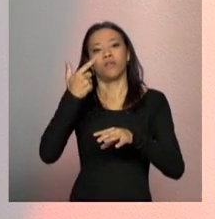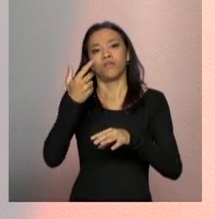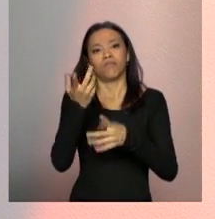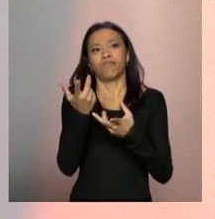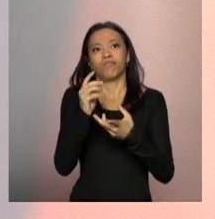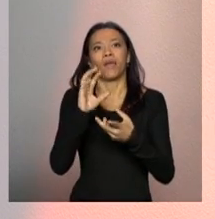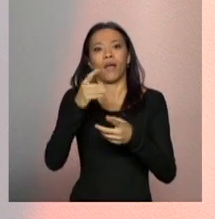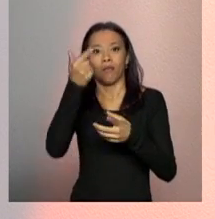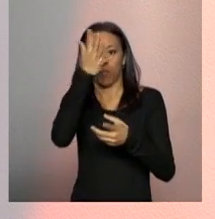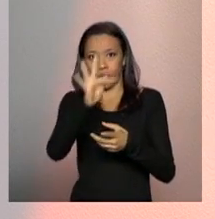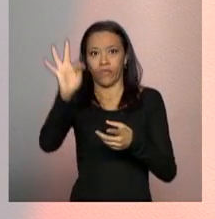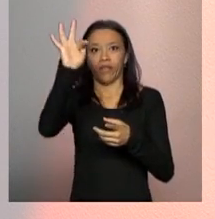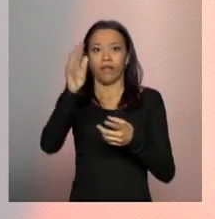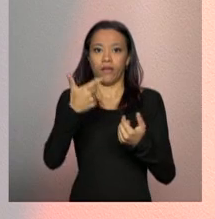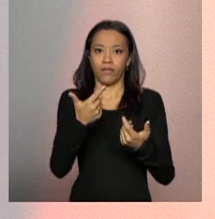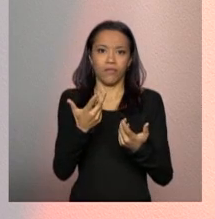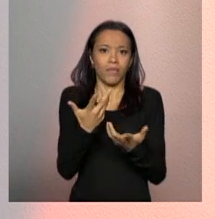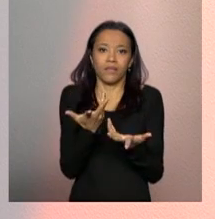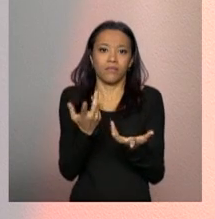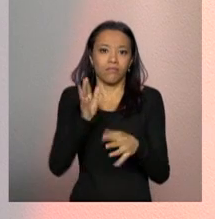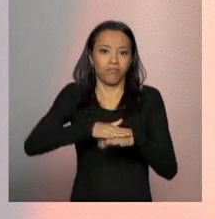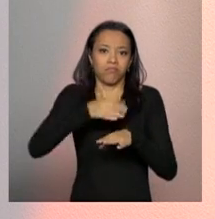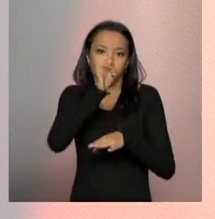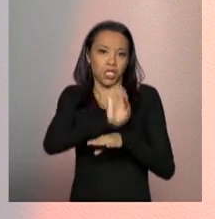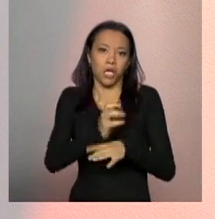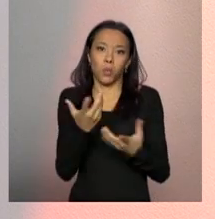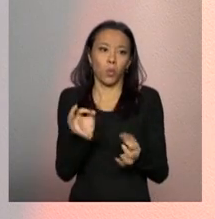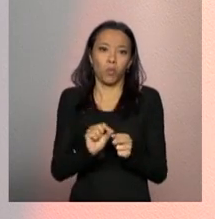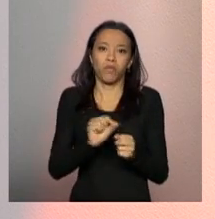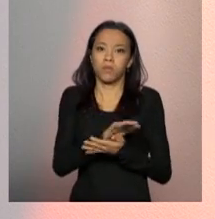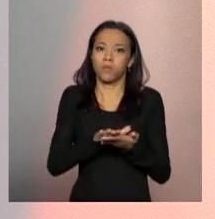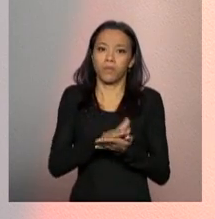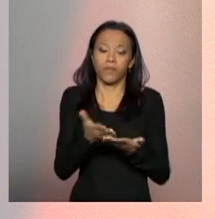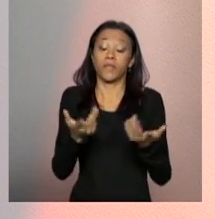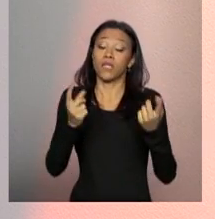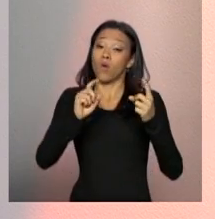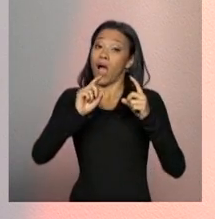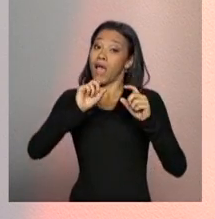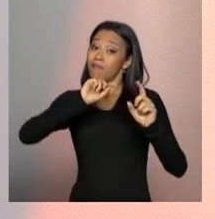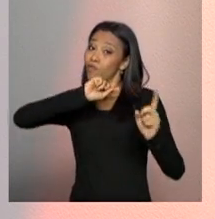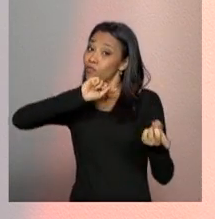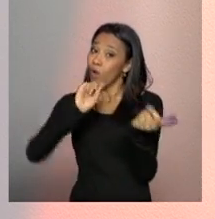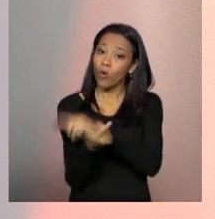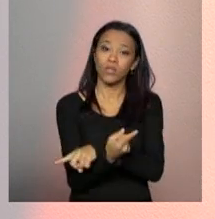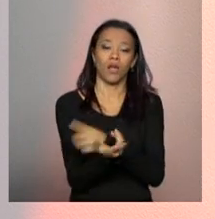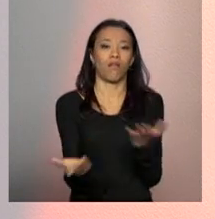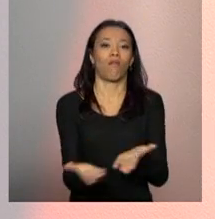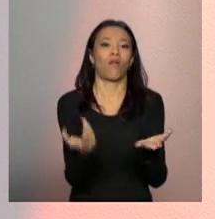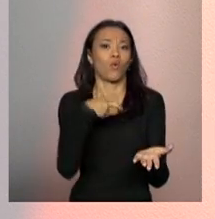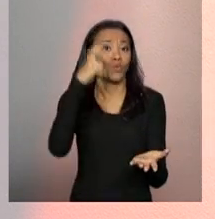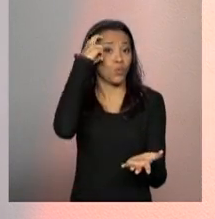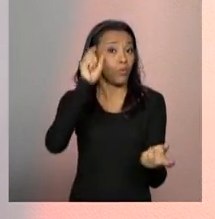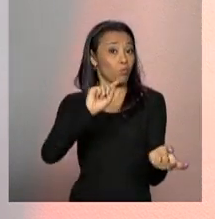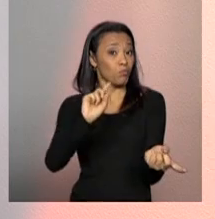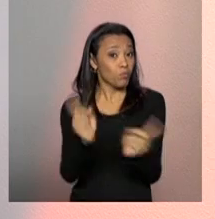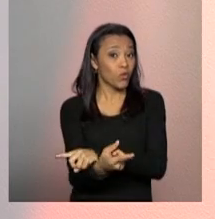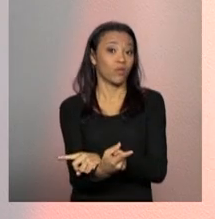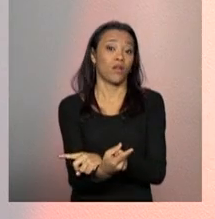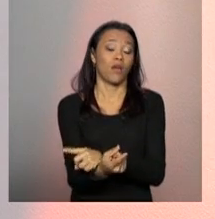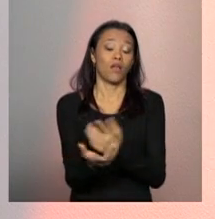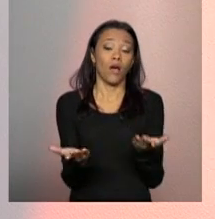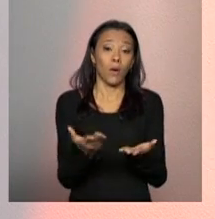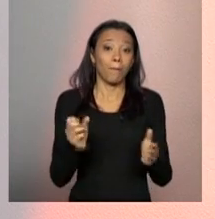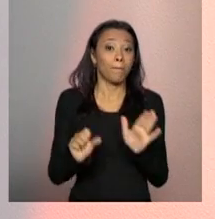conferência de 2013, nós procuramos estabelecer uma nova cultura. que os municípios devam, primeiro, deliberar para si, primeiro,